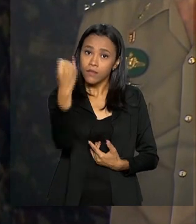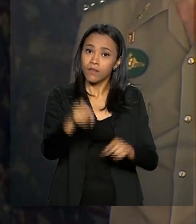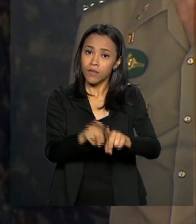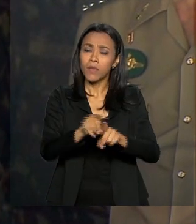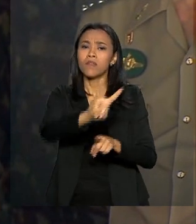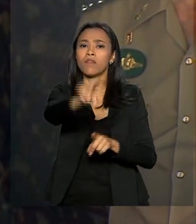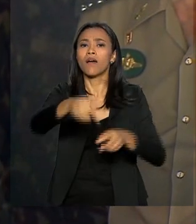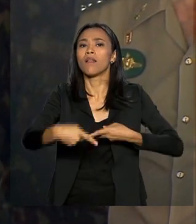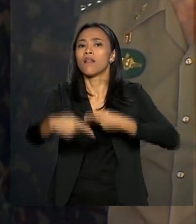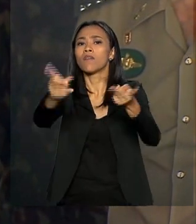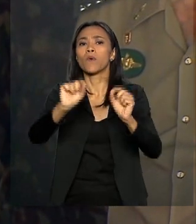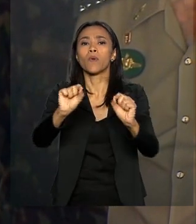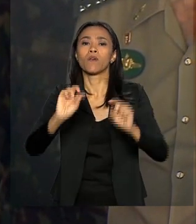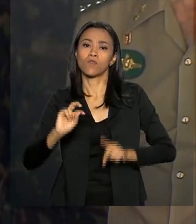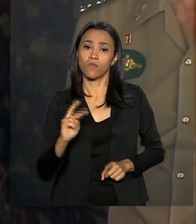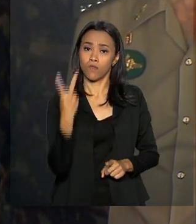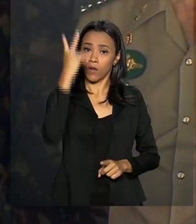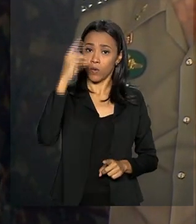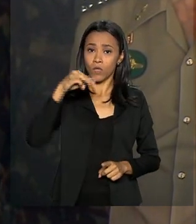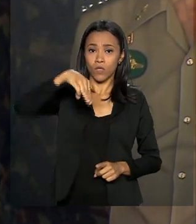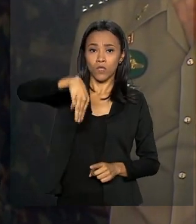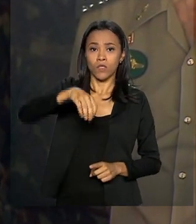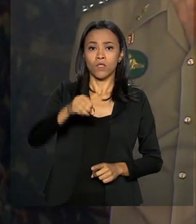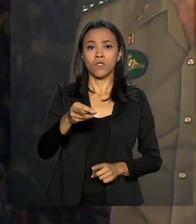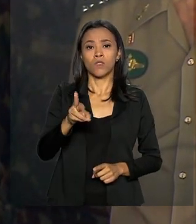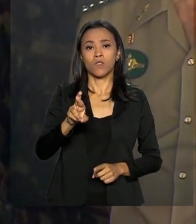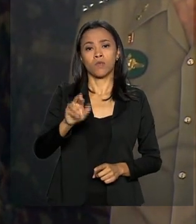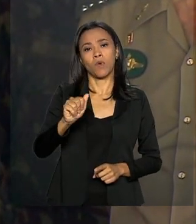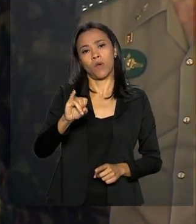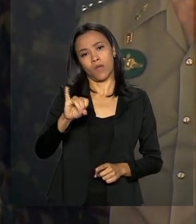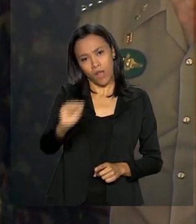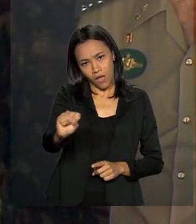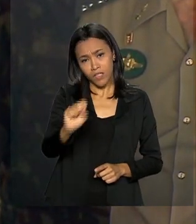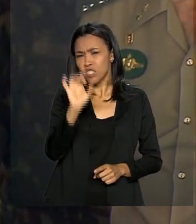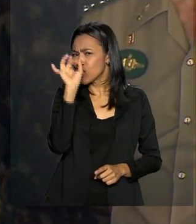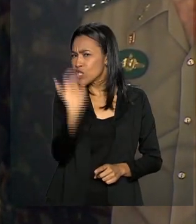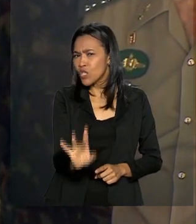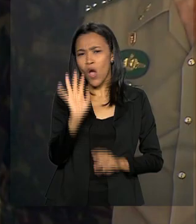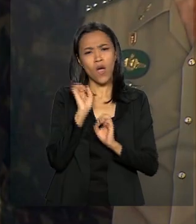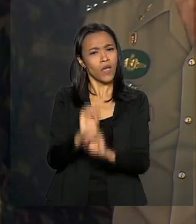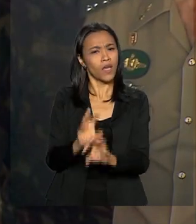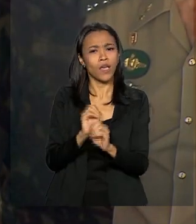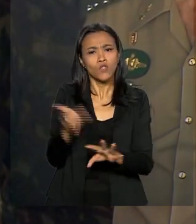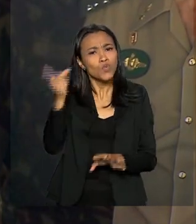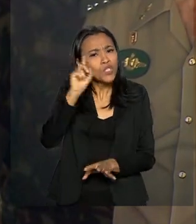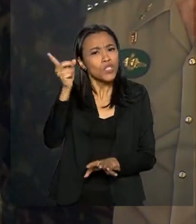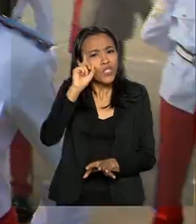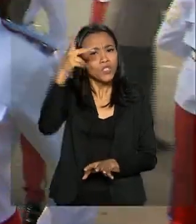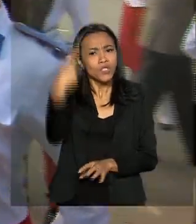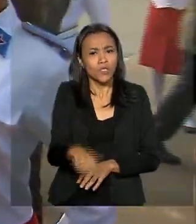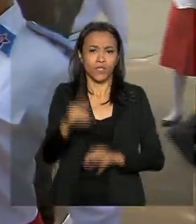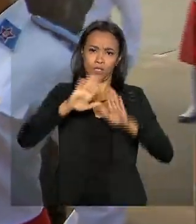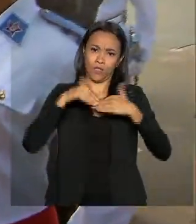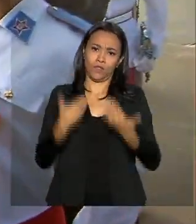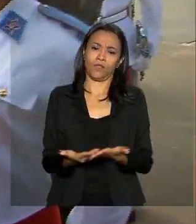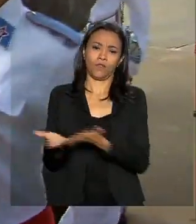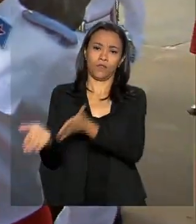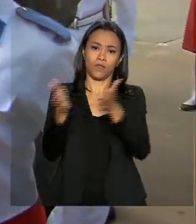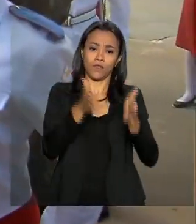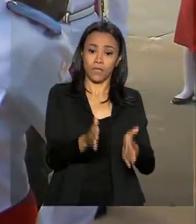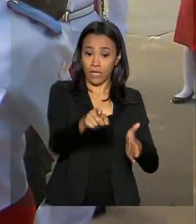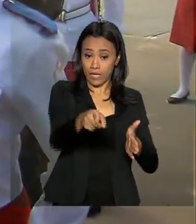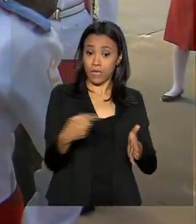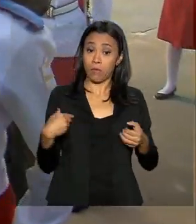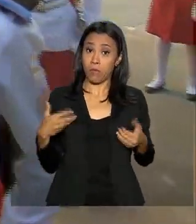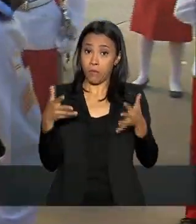levarão os valores morais, que só são ensinados no dia a dia dessa escola. Mourão participou